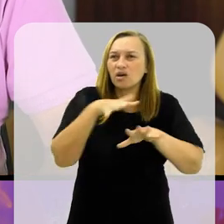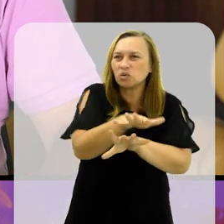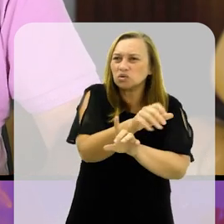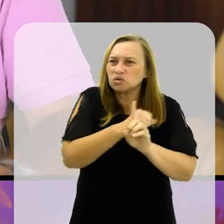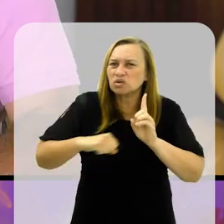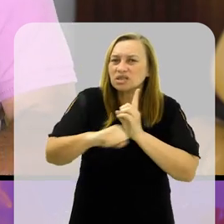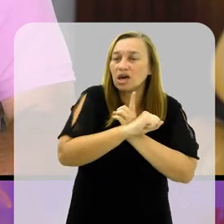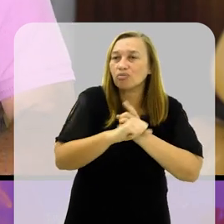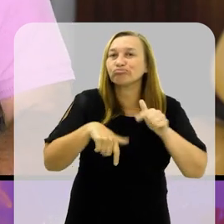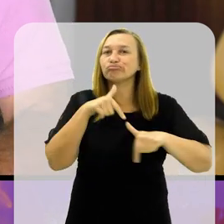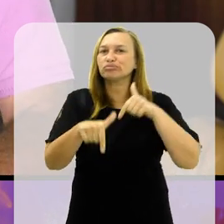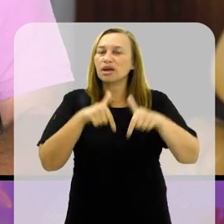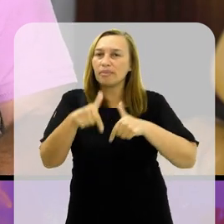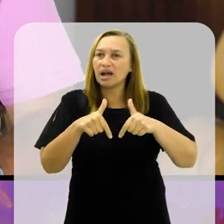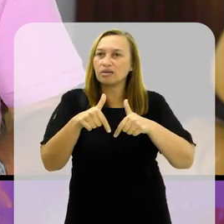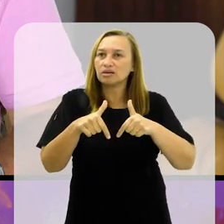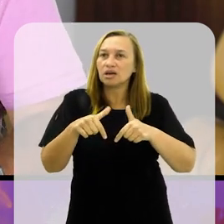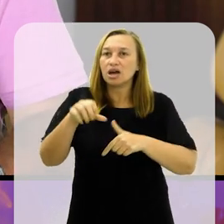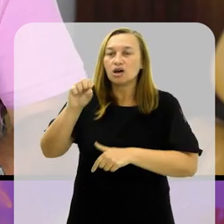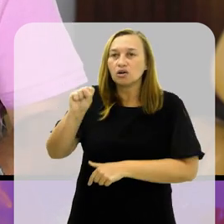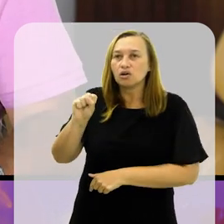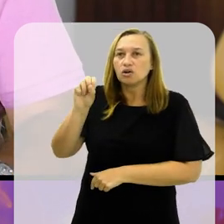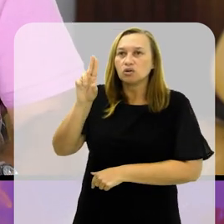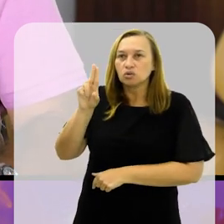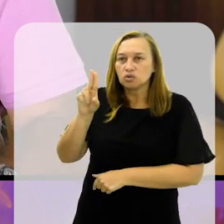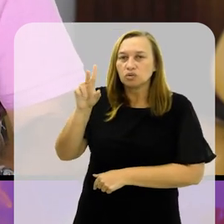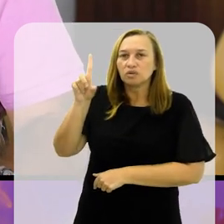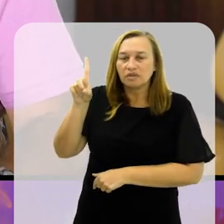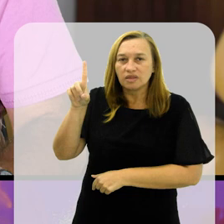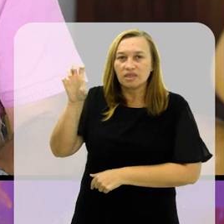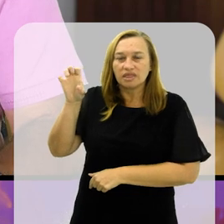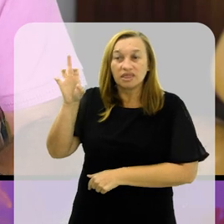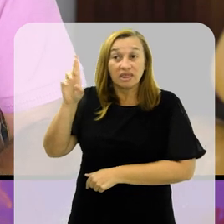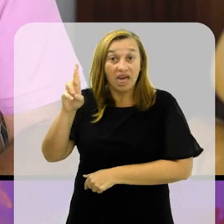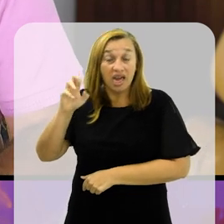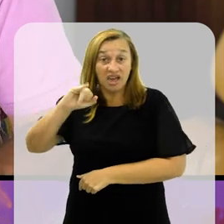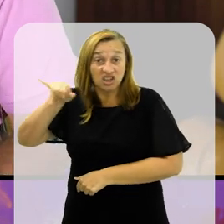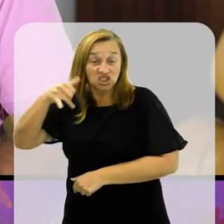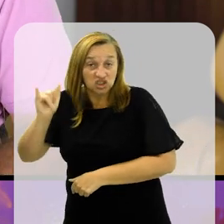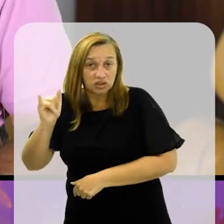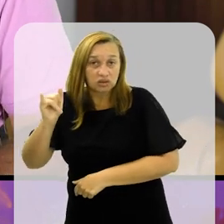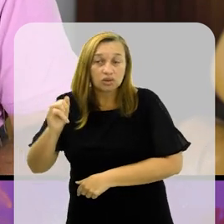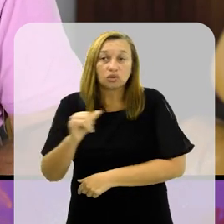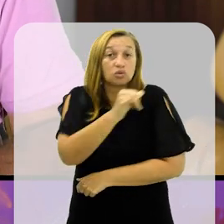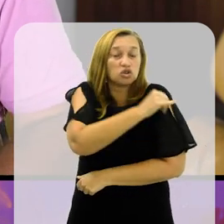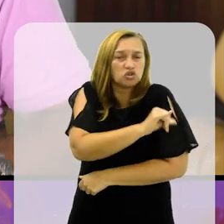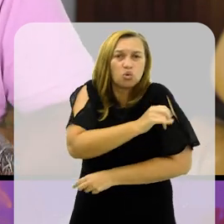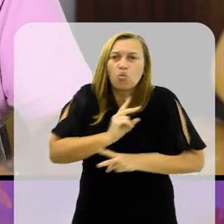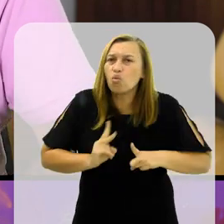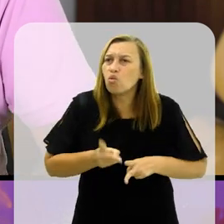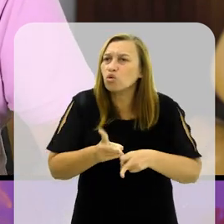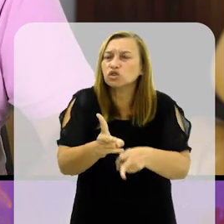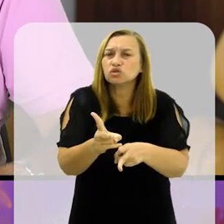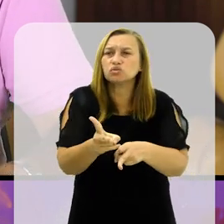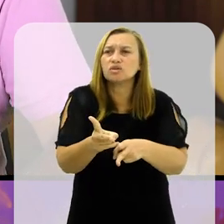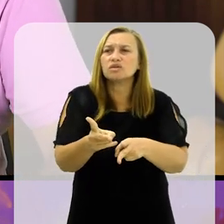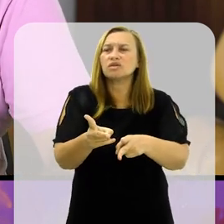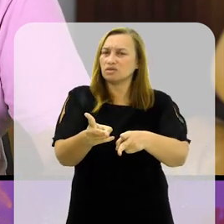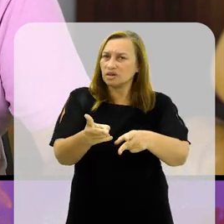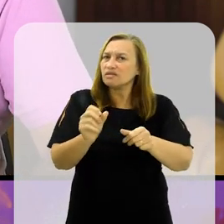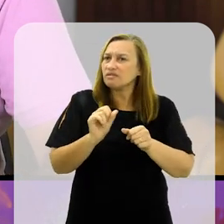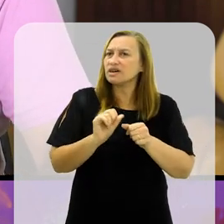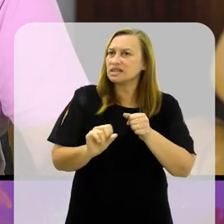inclusão social, um trabalho que a Suderja Superintendência de Desportos do Rio de Janeiro continua fazendo,